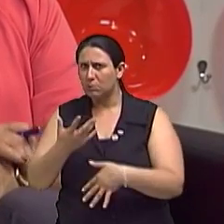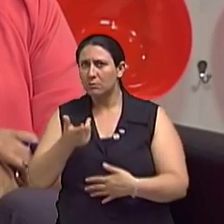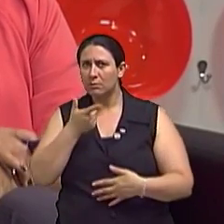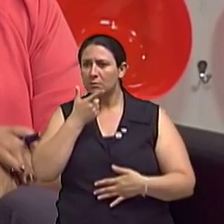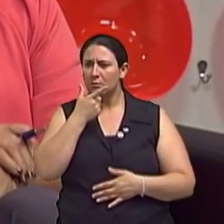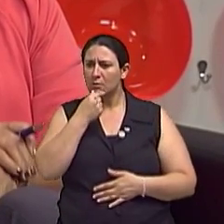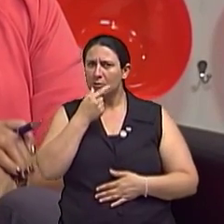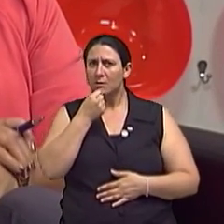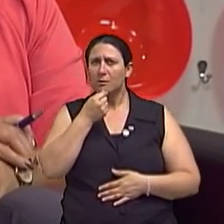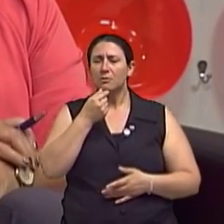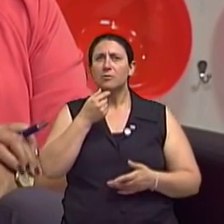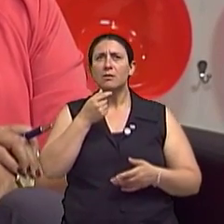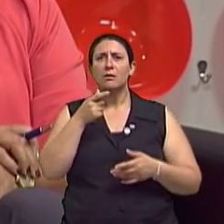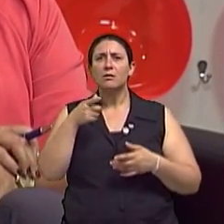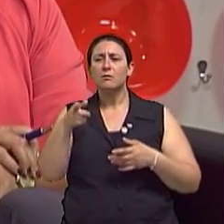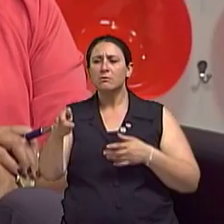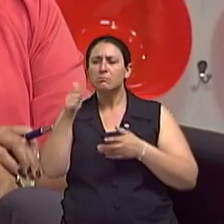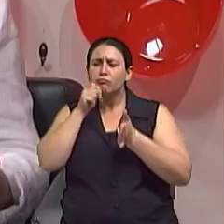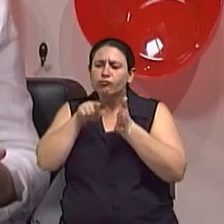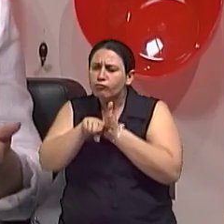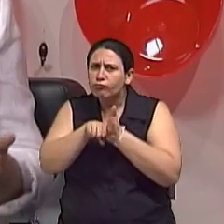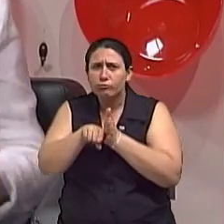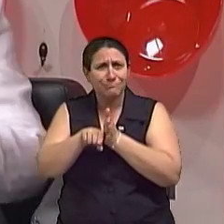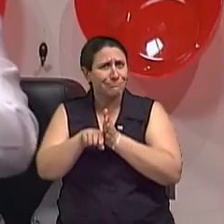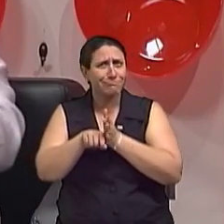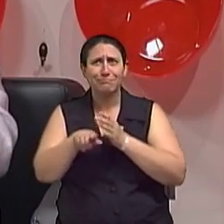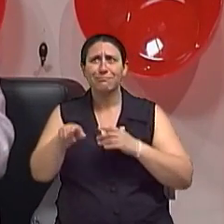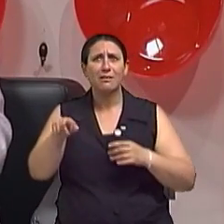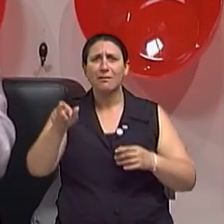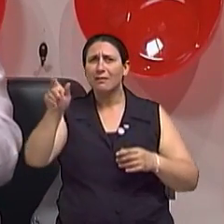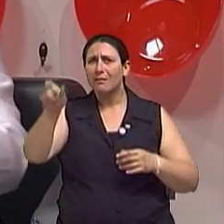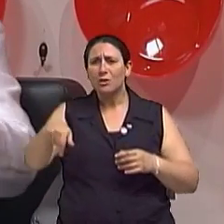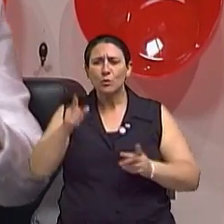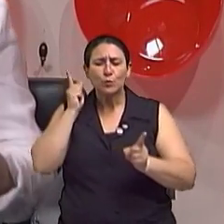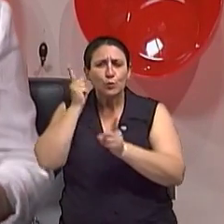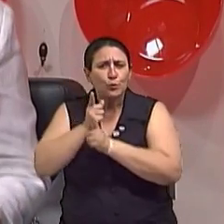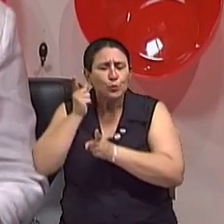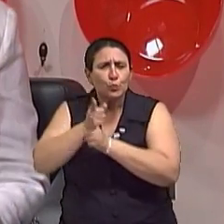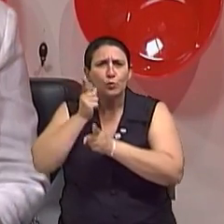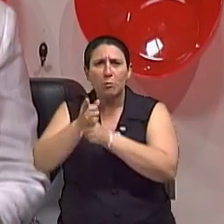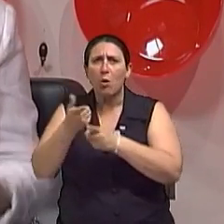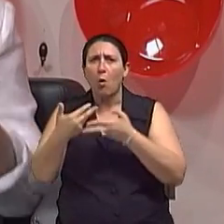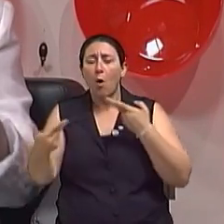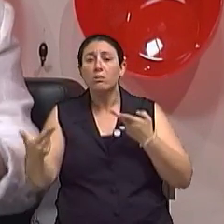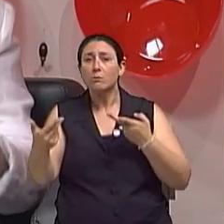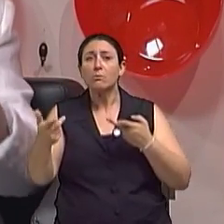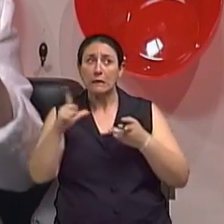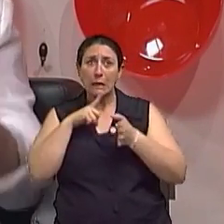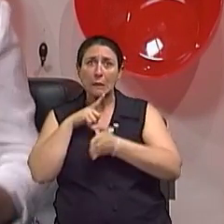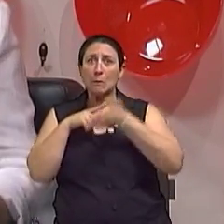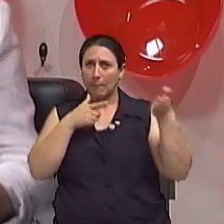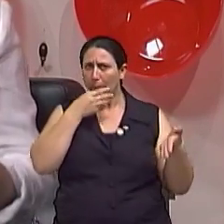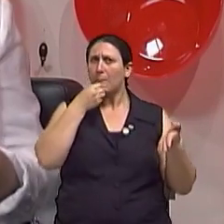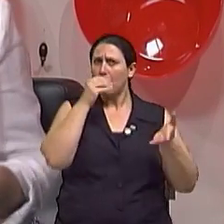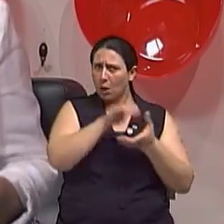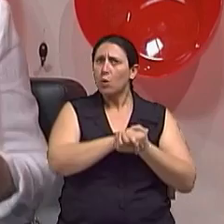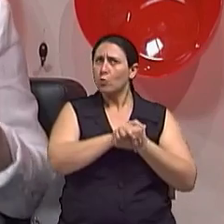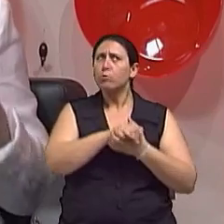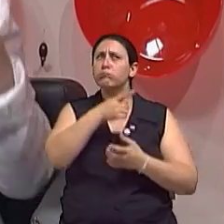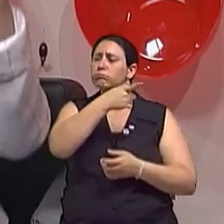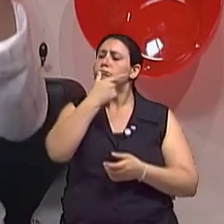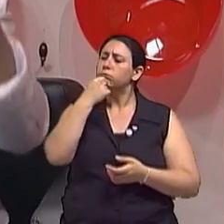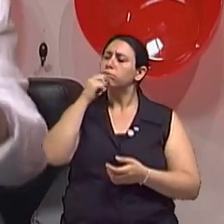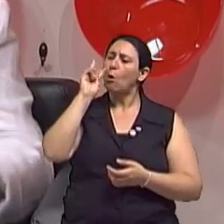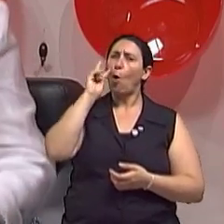e morreu por radiação. Mas ela foi uma grande pessoa, mas porque tinha também ao seu lado um homem que achava importante,